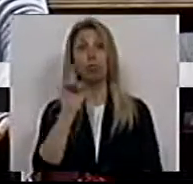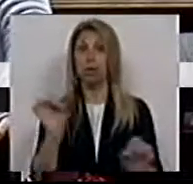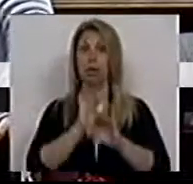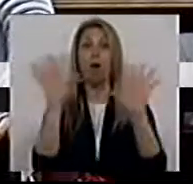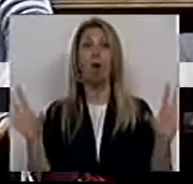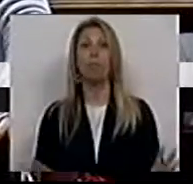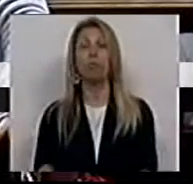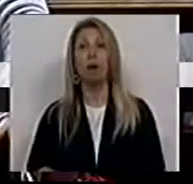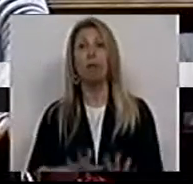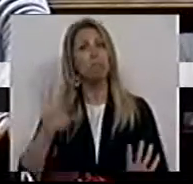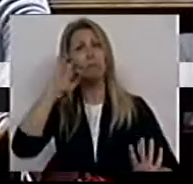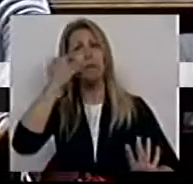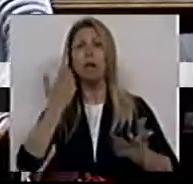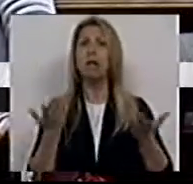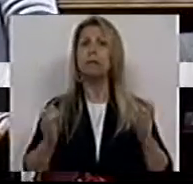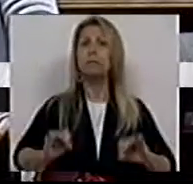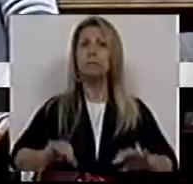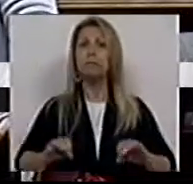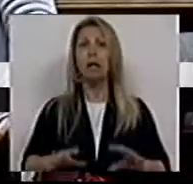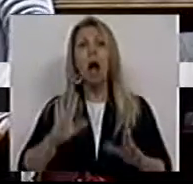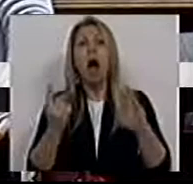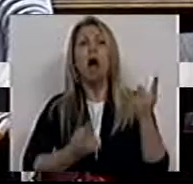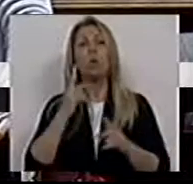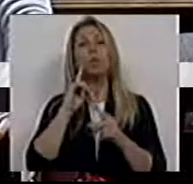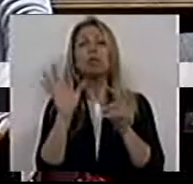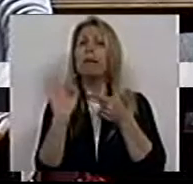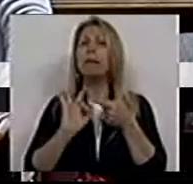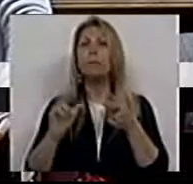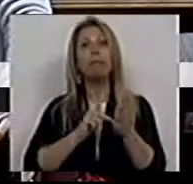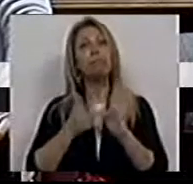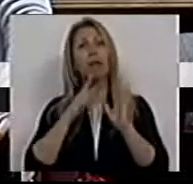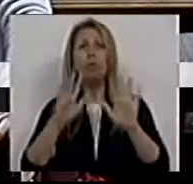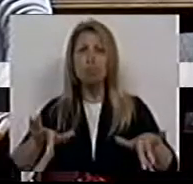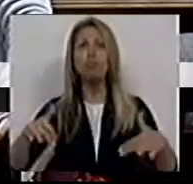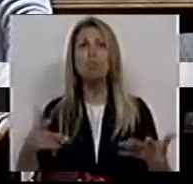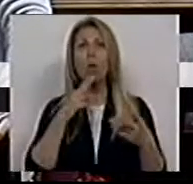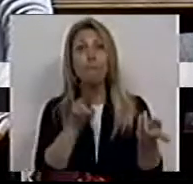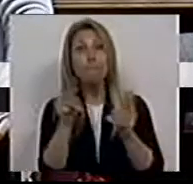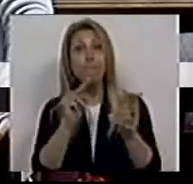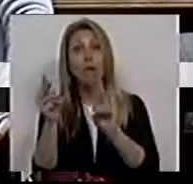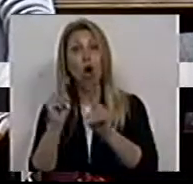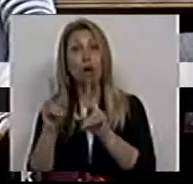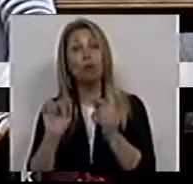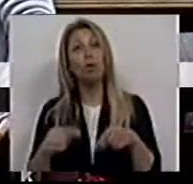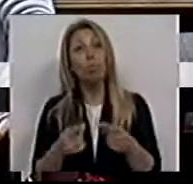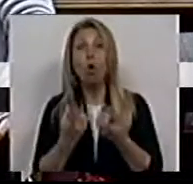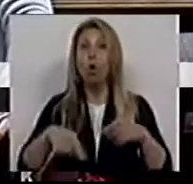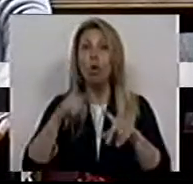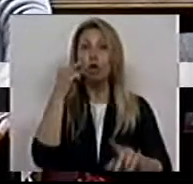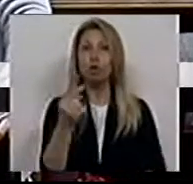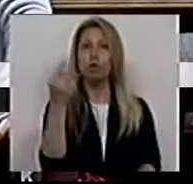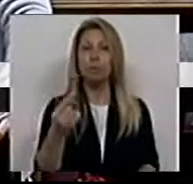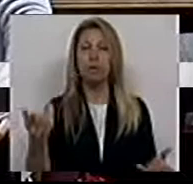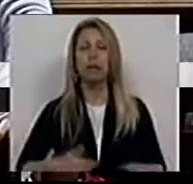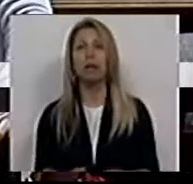óbvia, sem prejuízo de alguns aspectos técnicos que possam ser melhorados na especialidade. nomeadamente